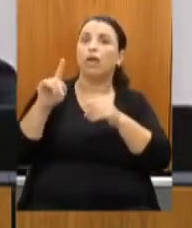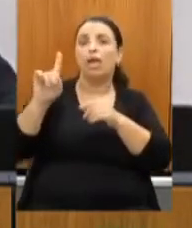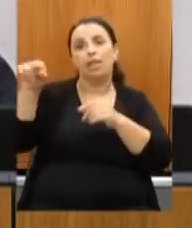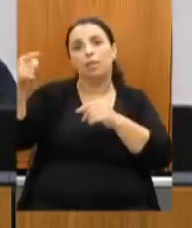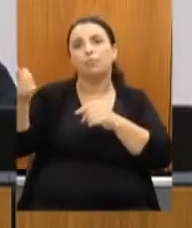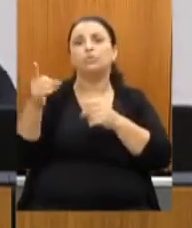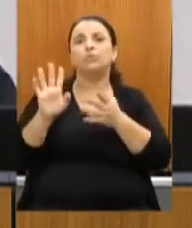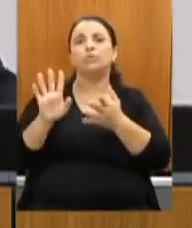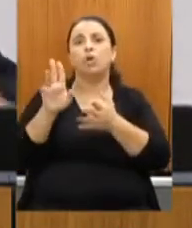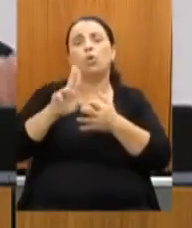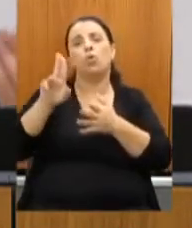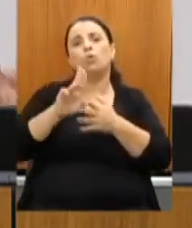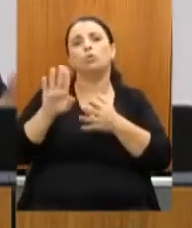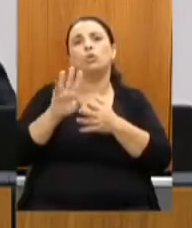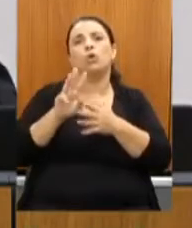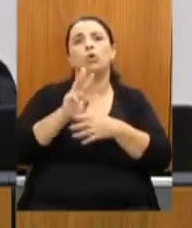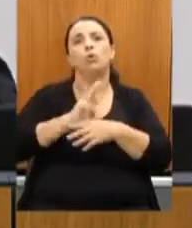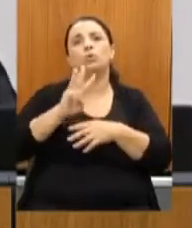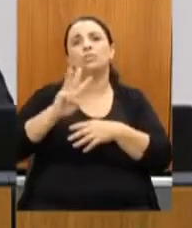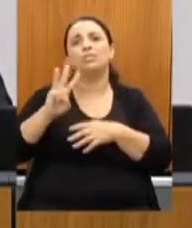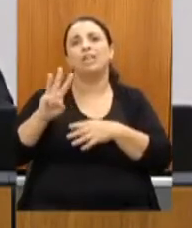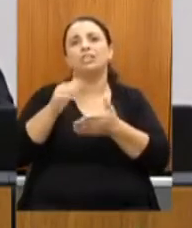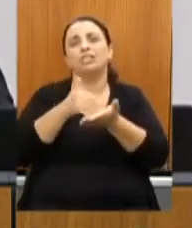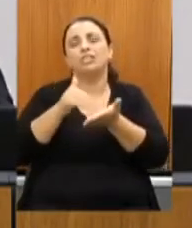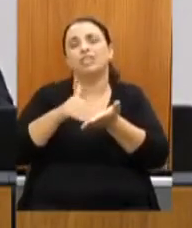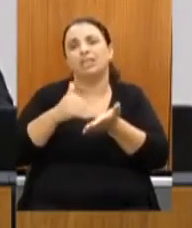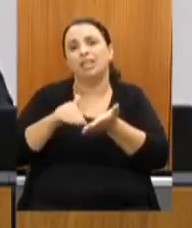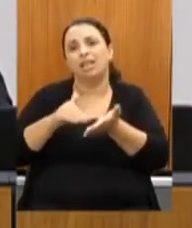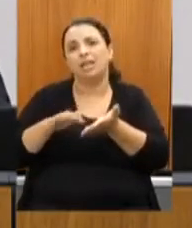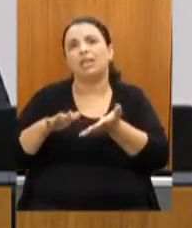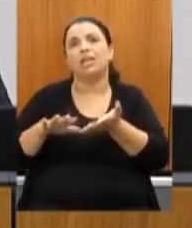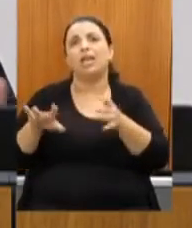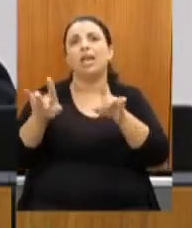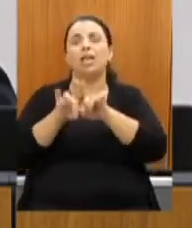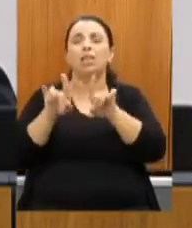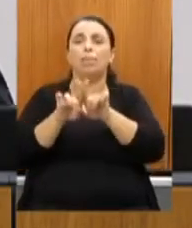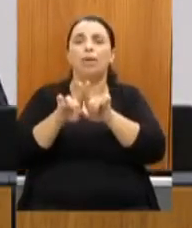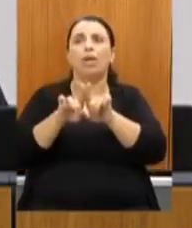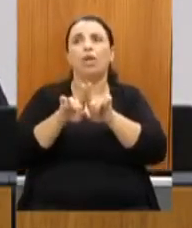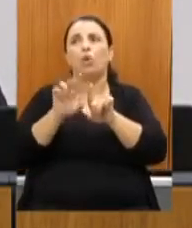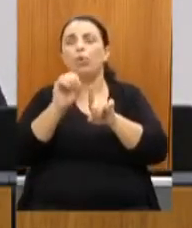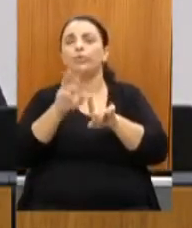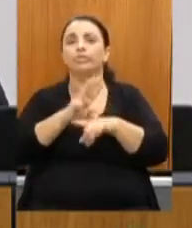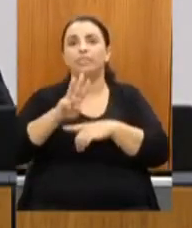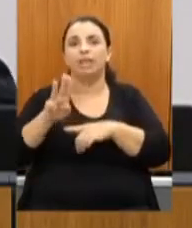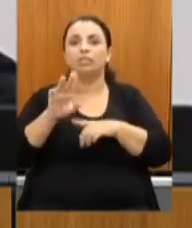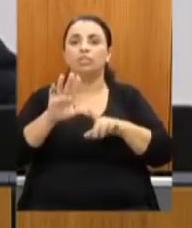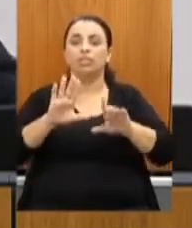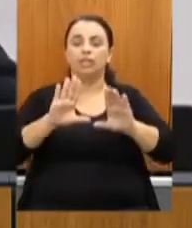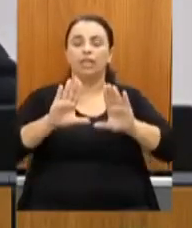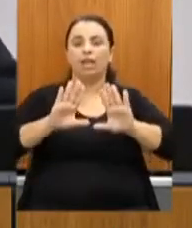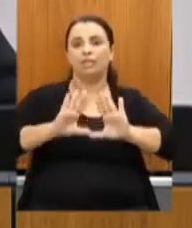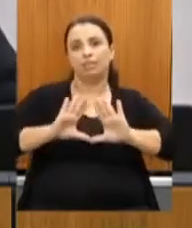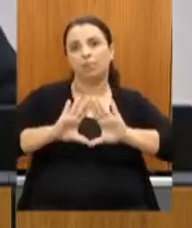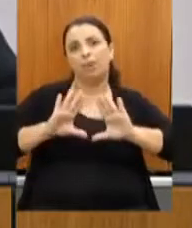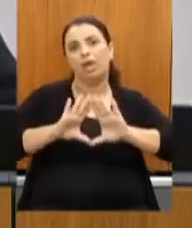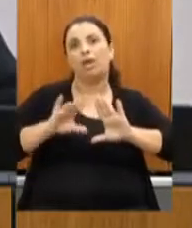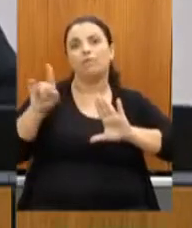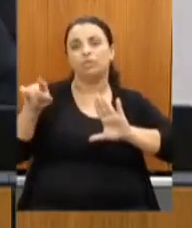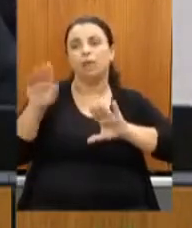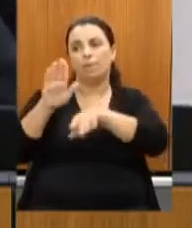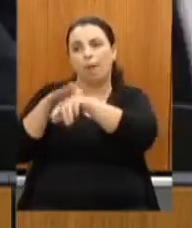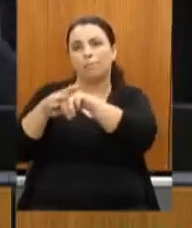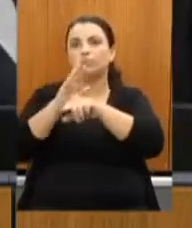site da Secretaria e para a própria Assembleia as respostas e quais são as